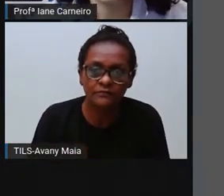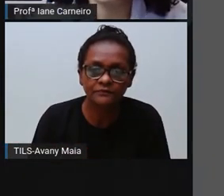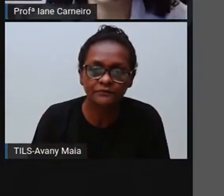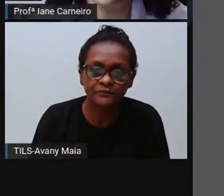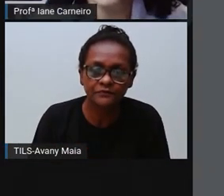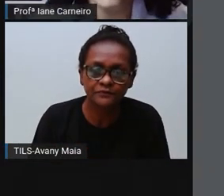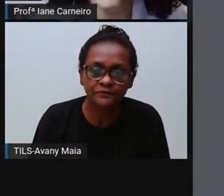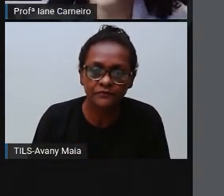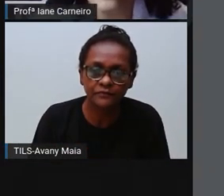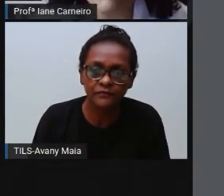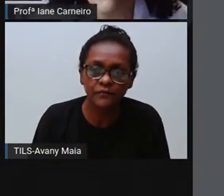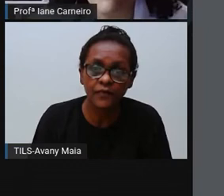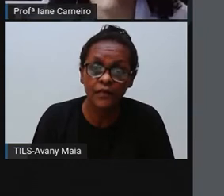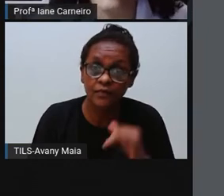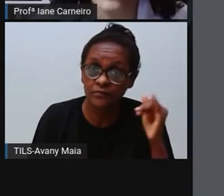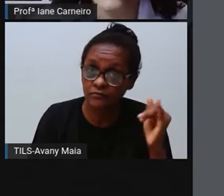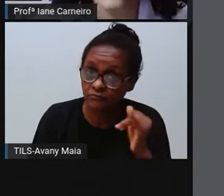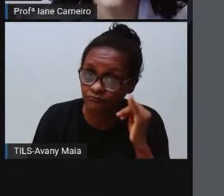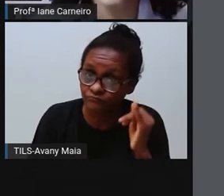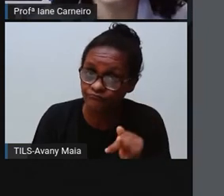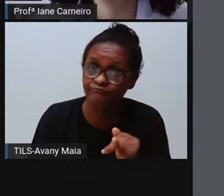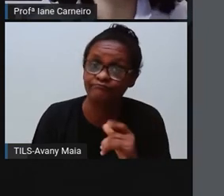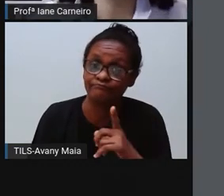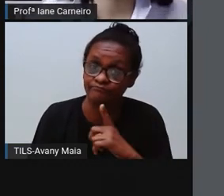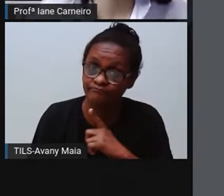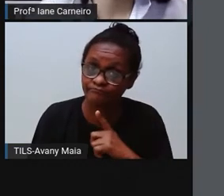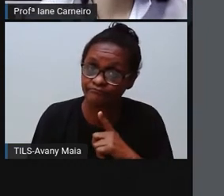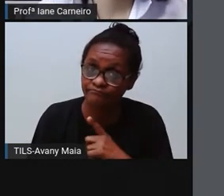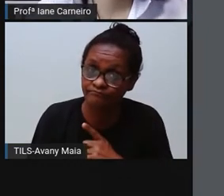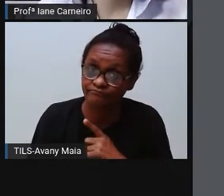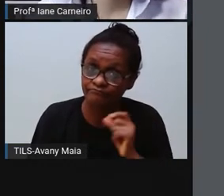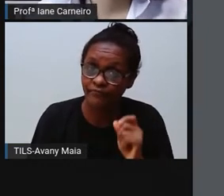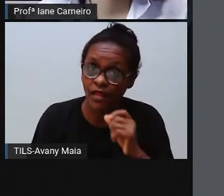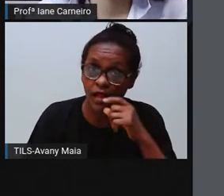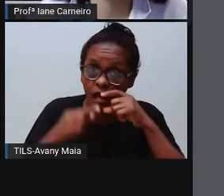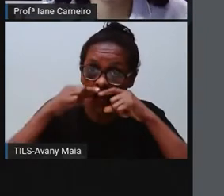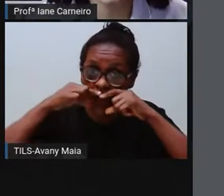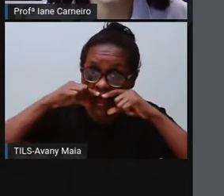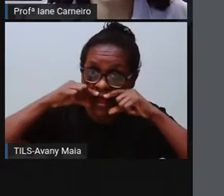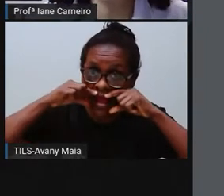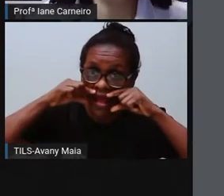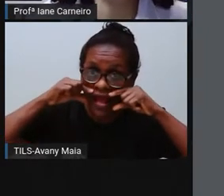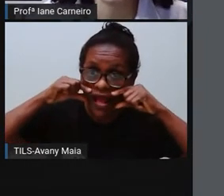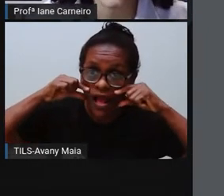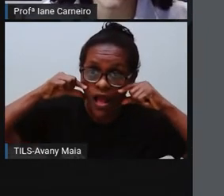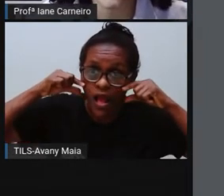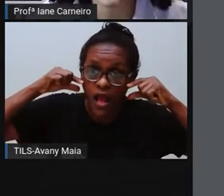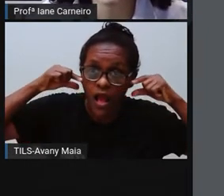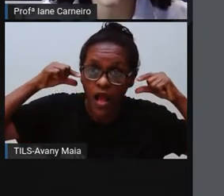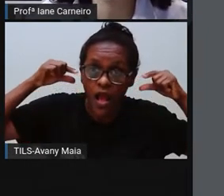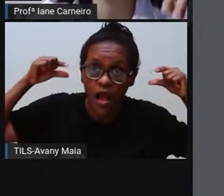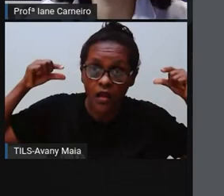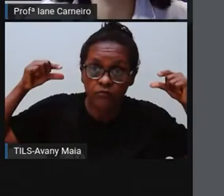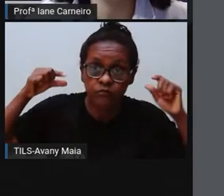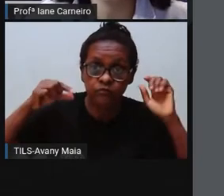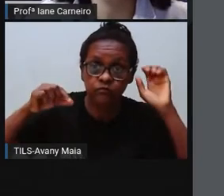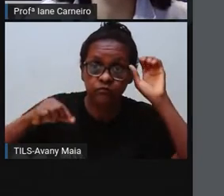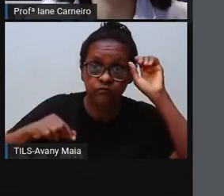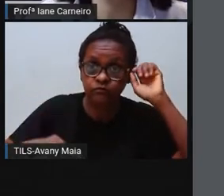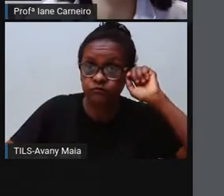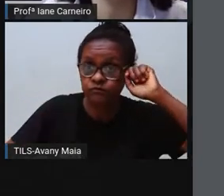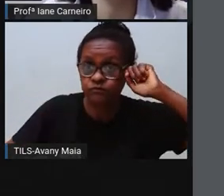E principalmente se tem uma boca escura e cheia de